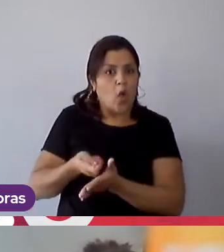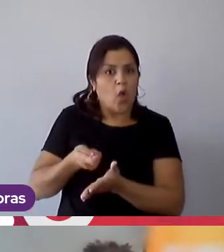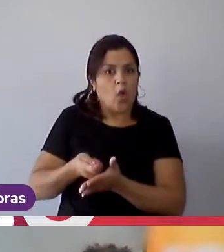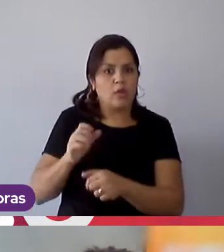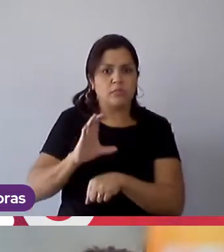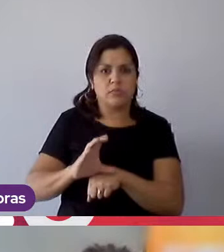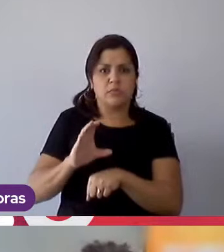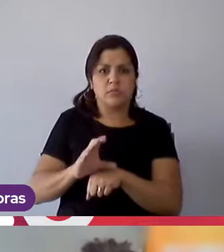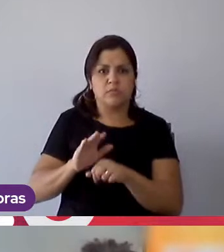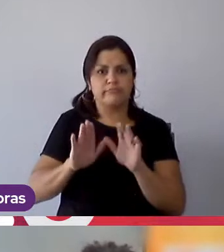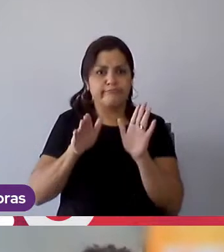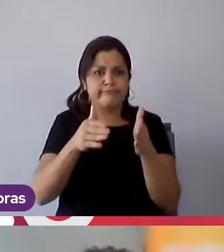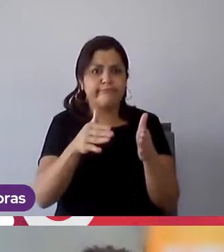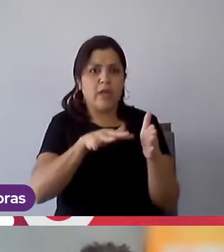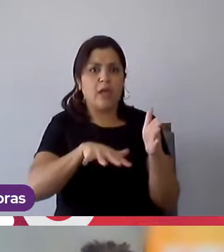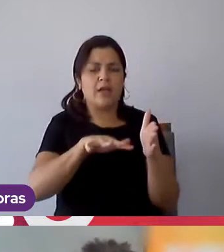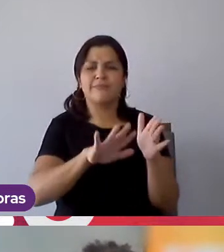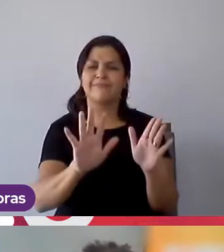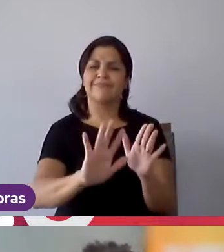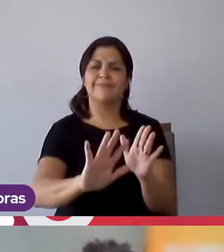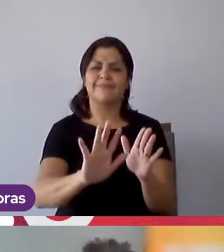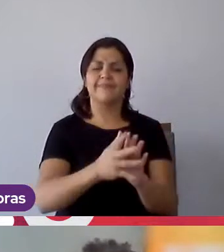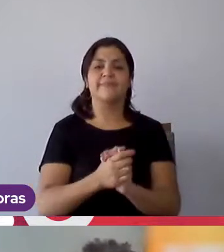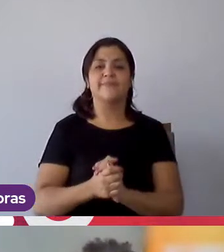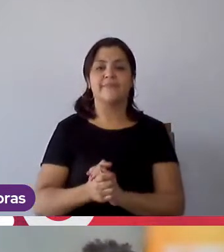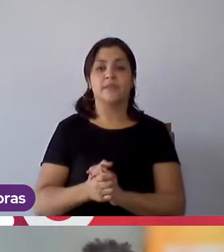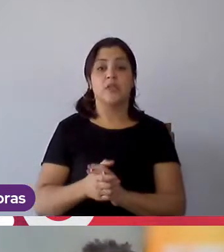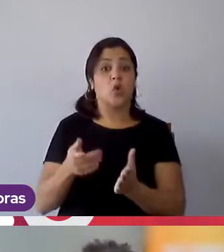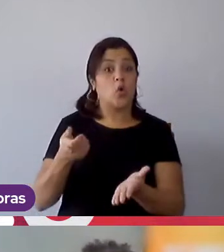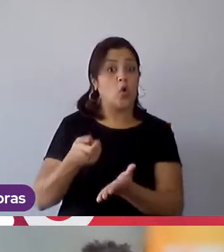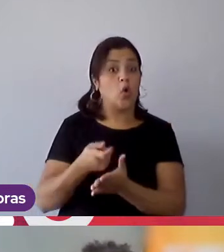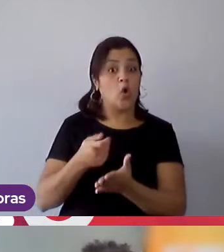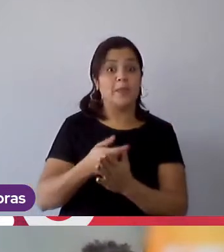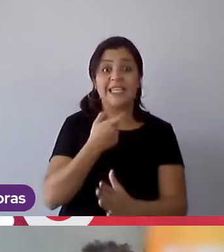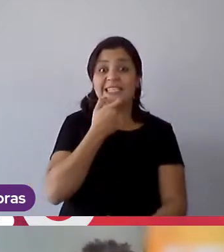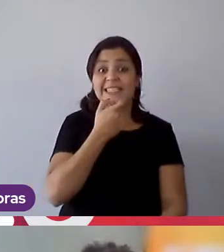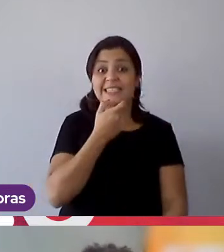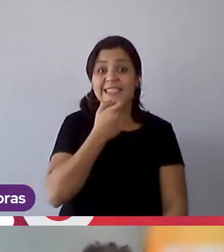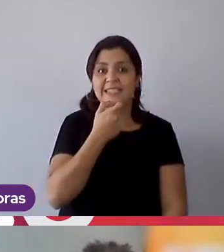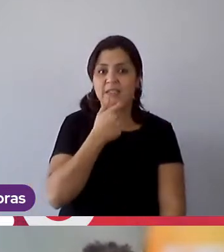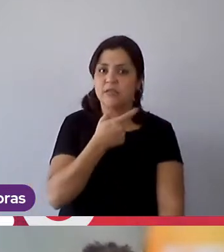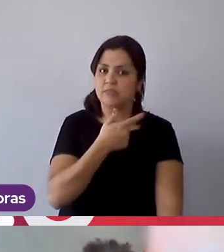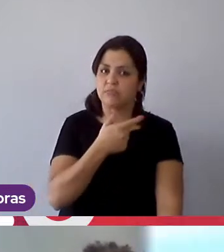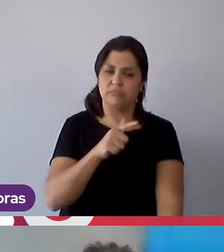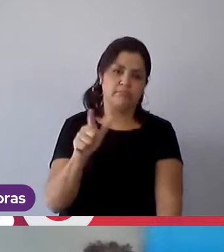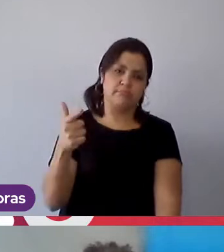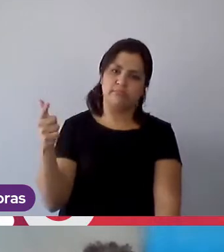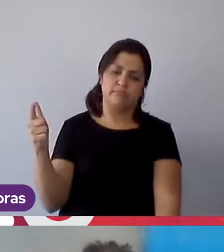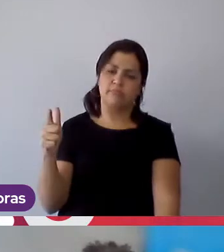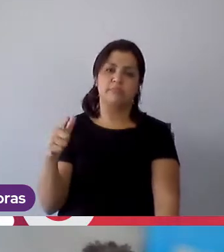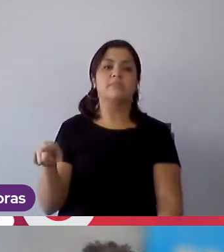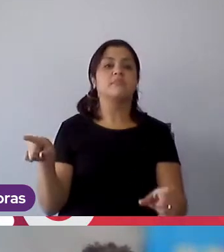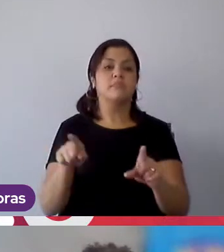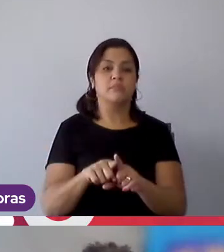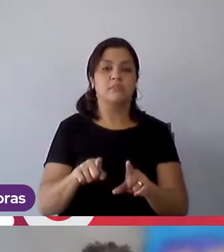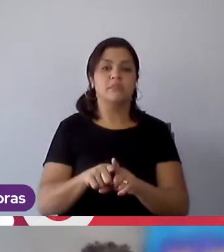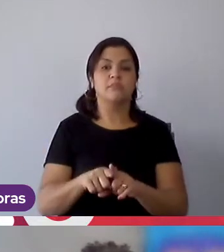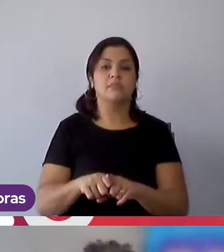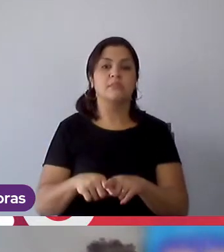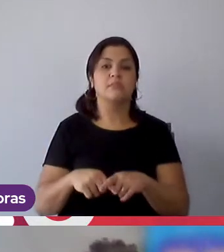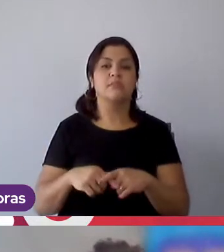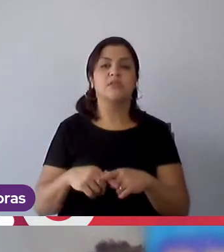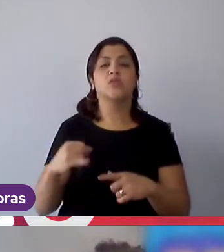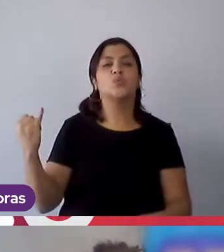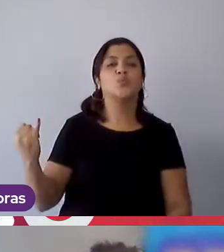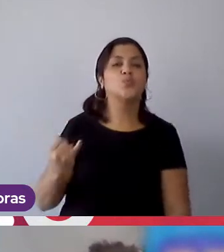específicos não cobramos inglês também e o